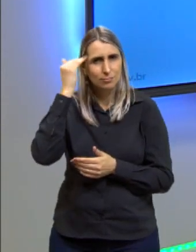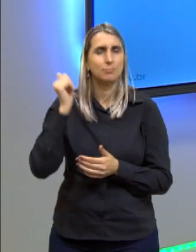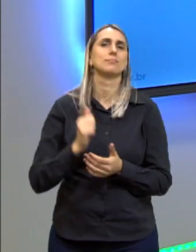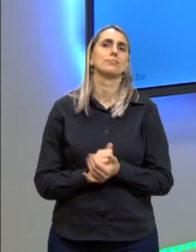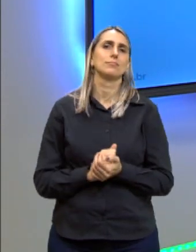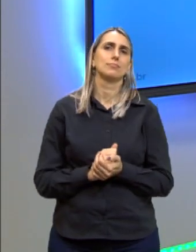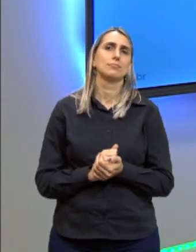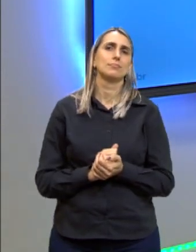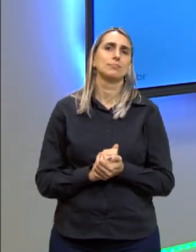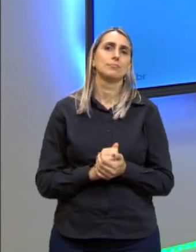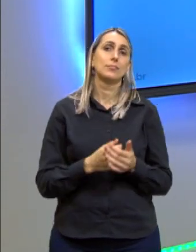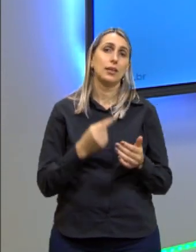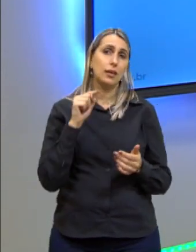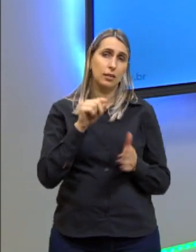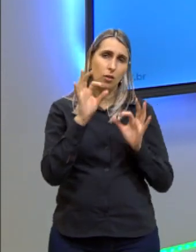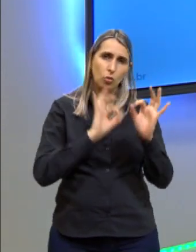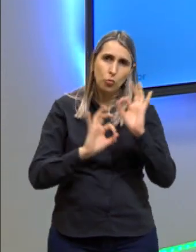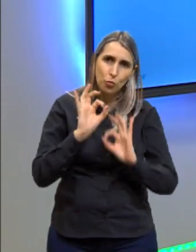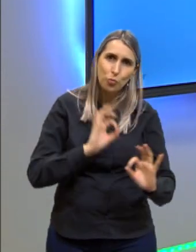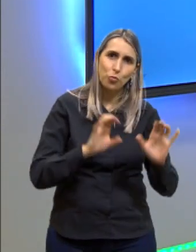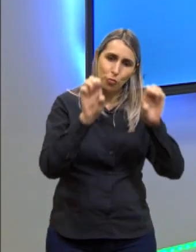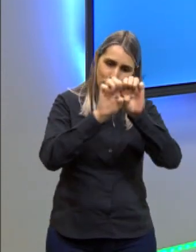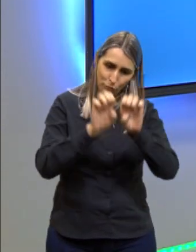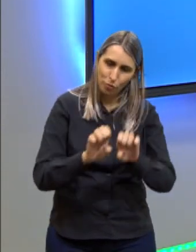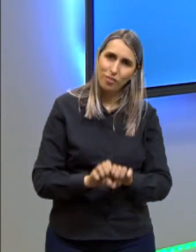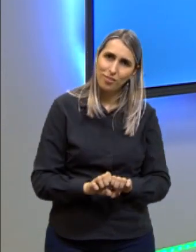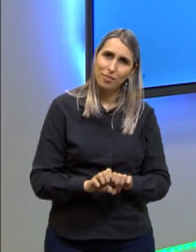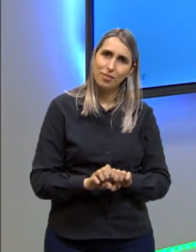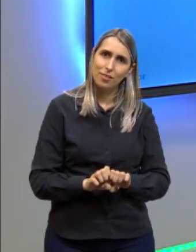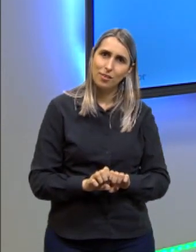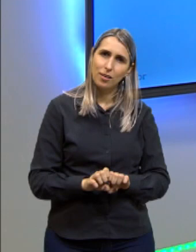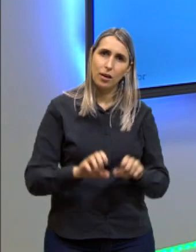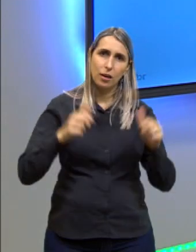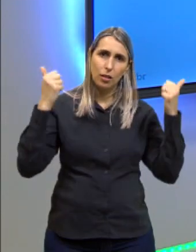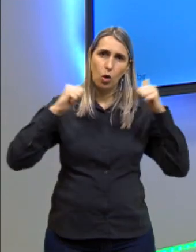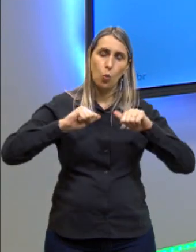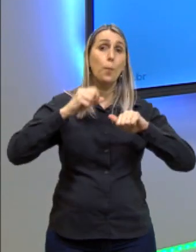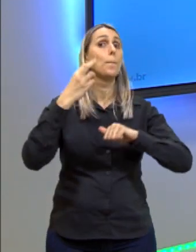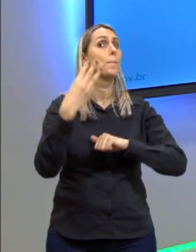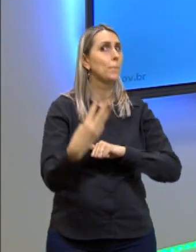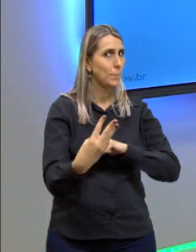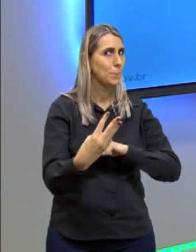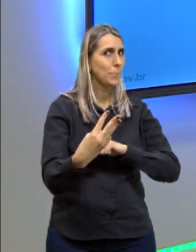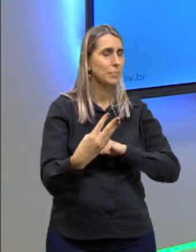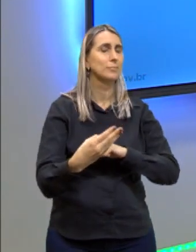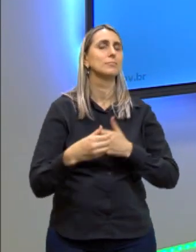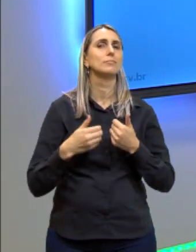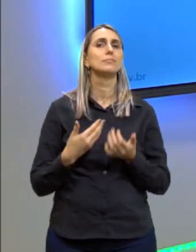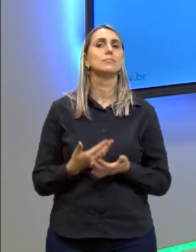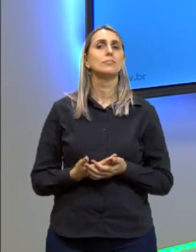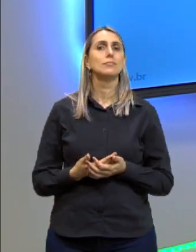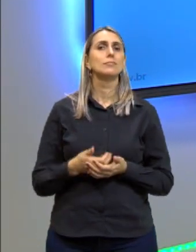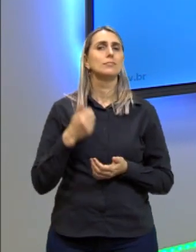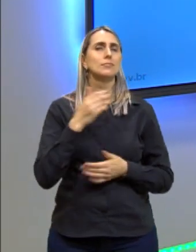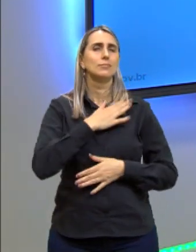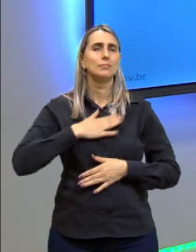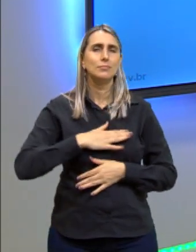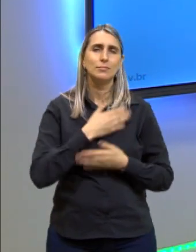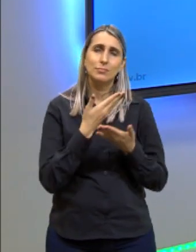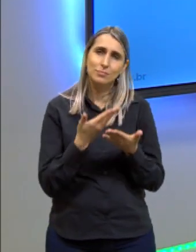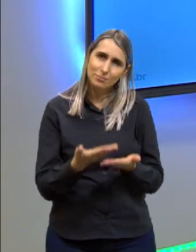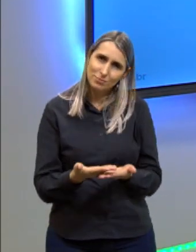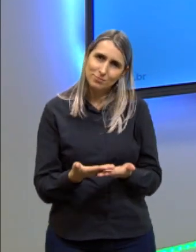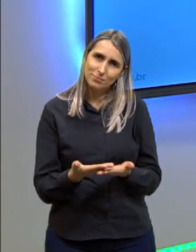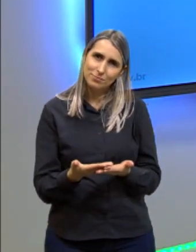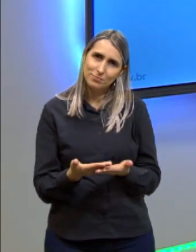essa questão do projeto e da estrutura e da competência 3. E foi um prazer estar aqui